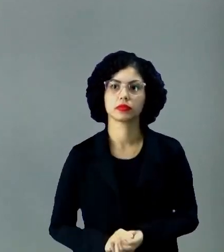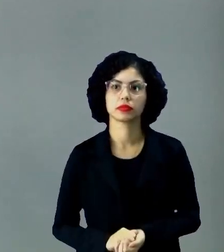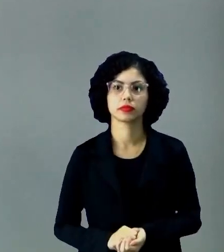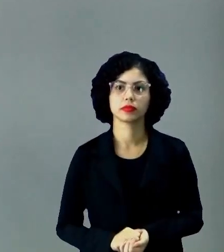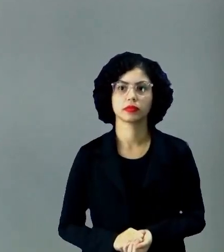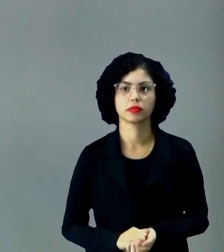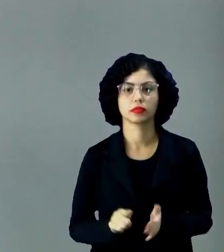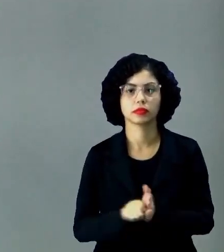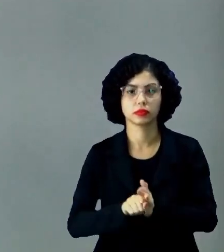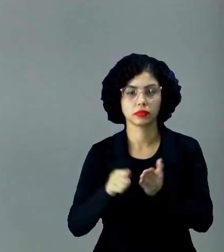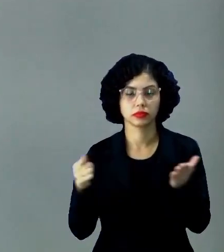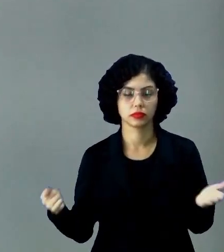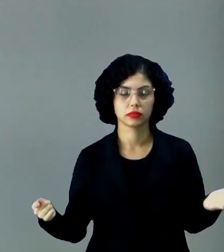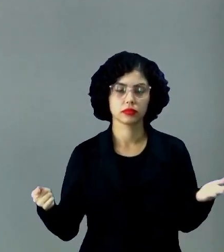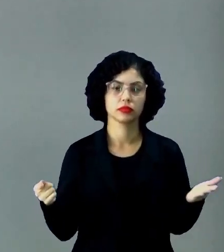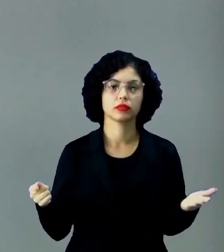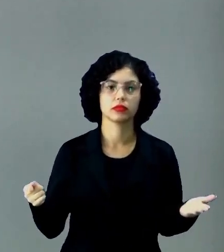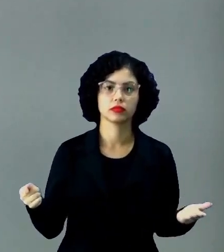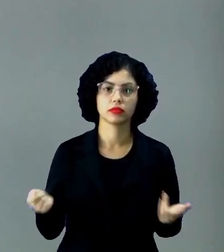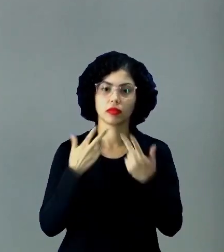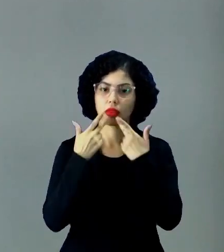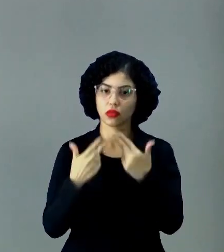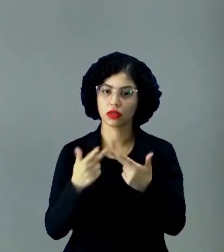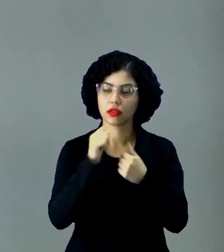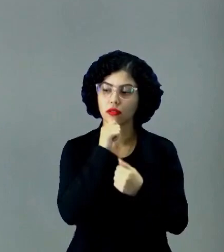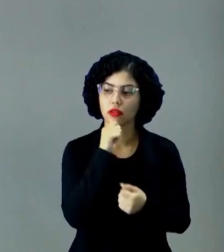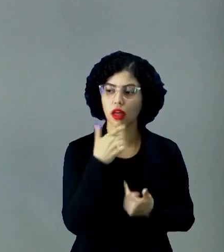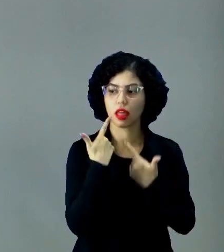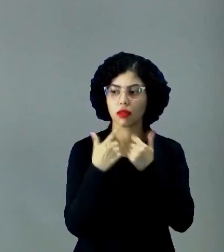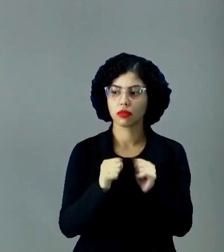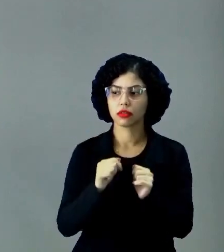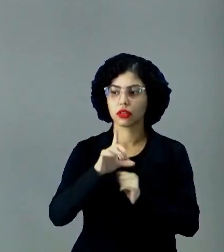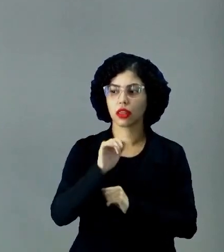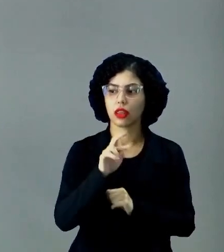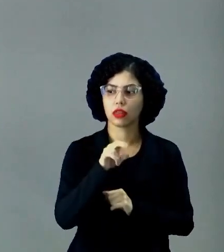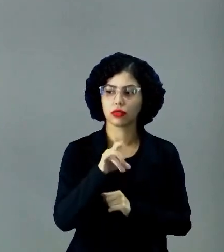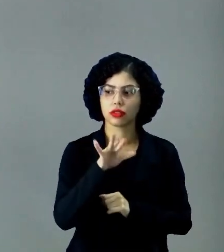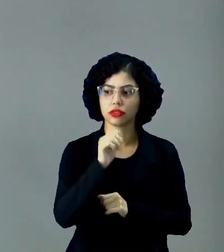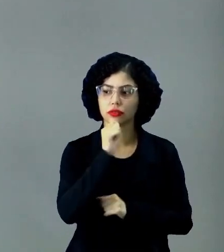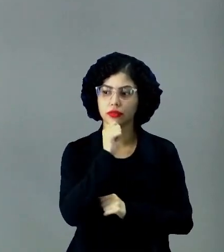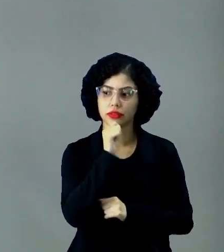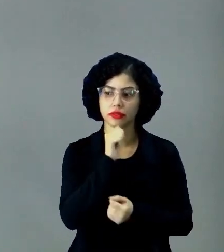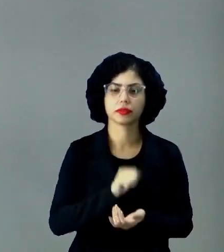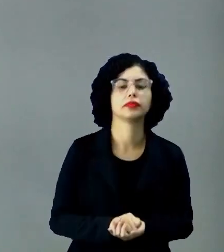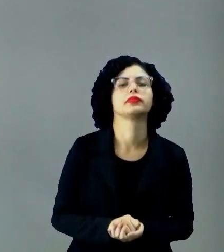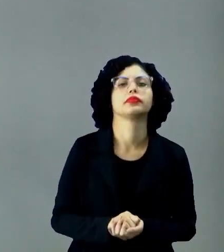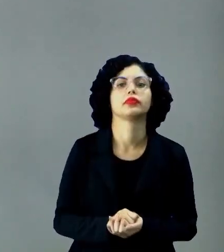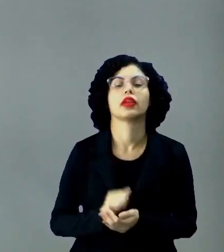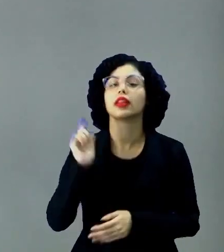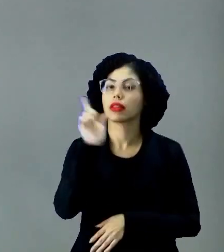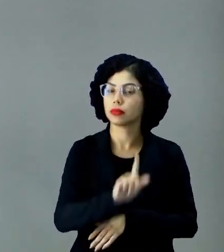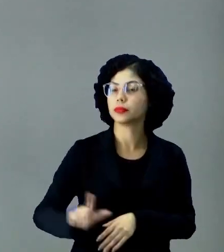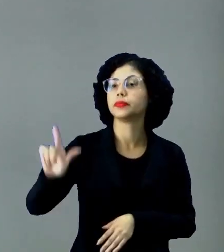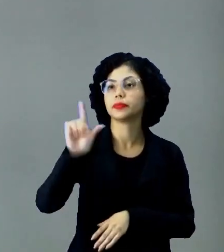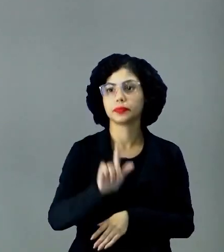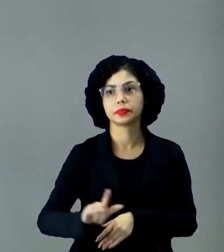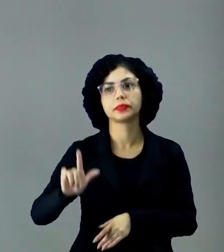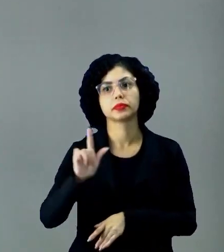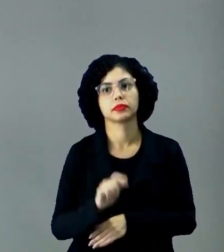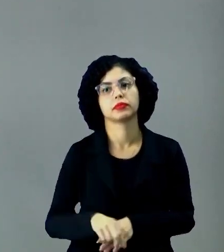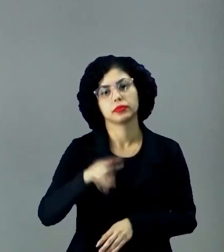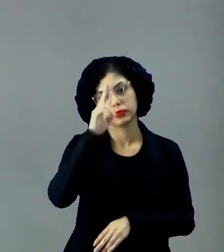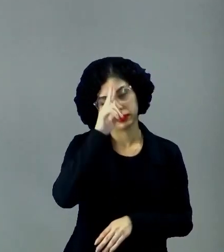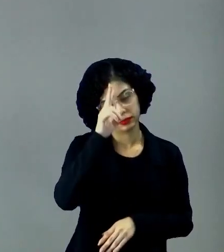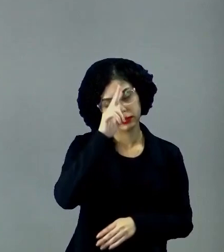mais lido. A notícia, gente, ela tem uma linguagem denotativa. A linguagem é literal, denotativo.